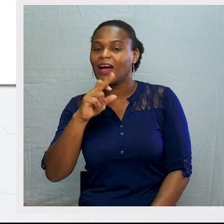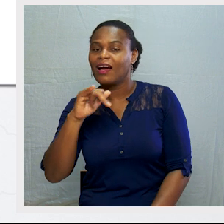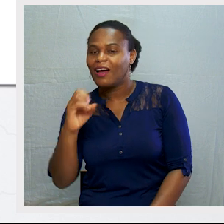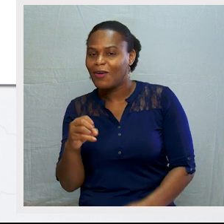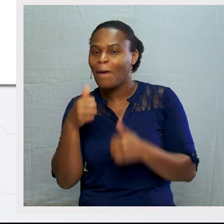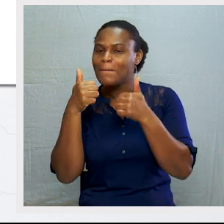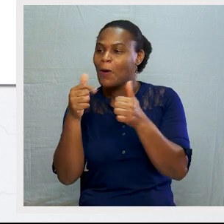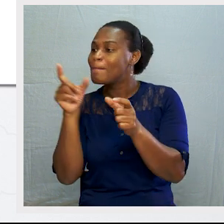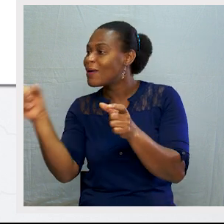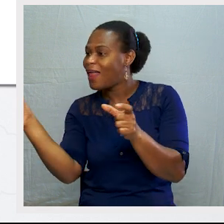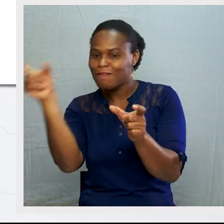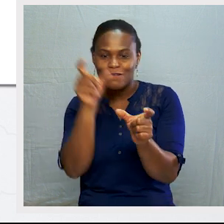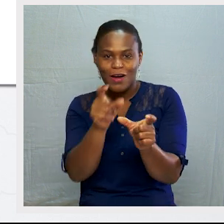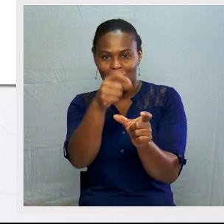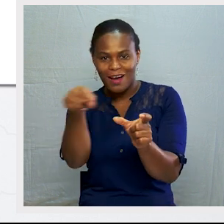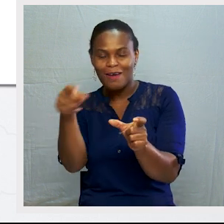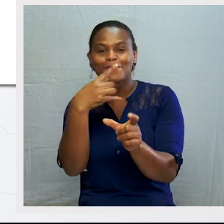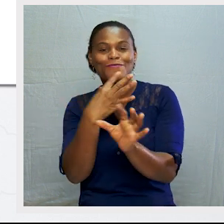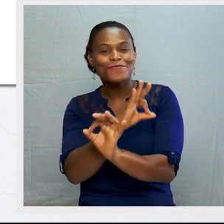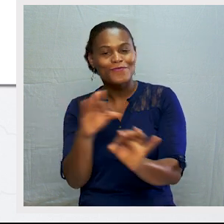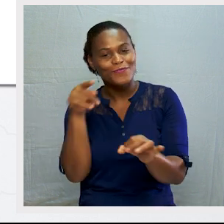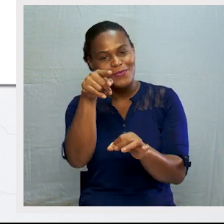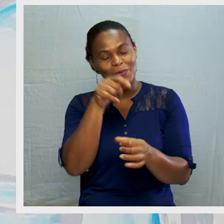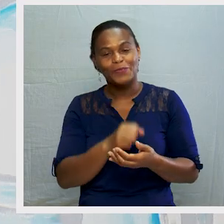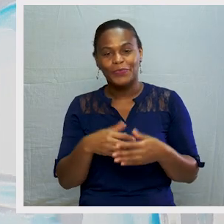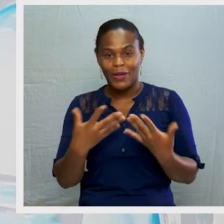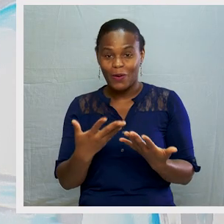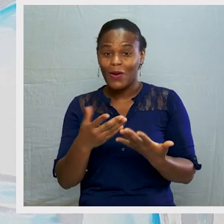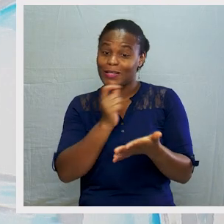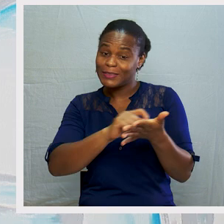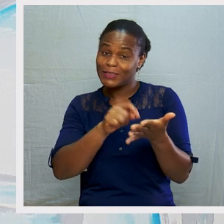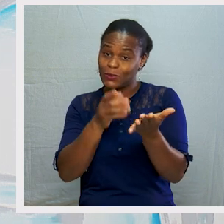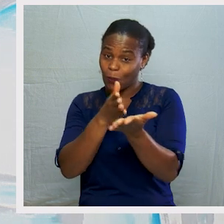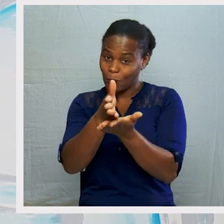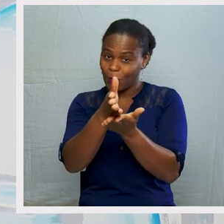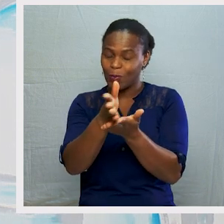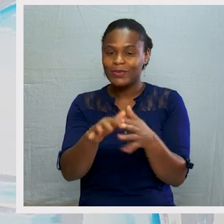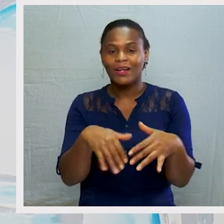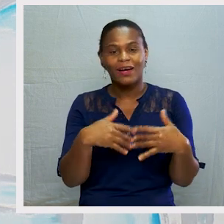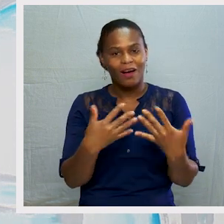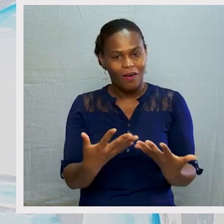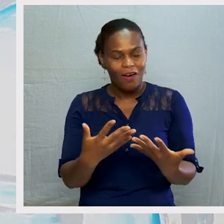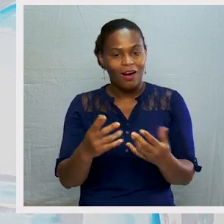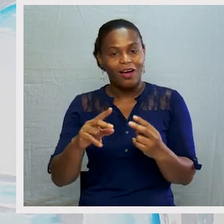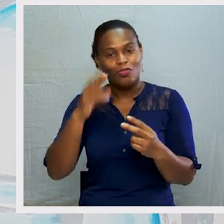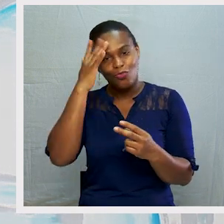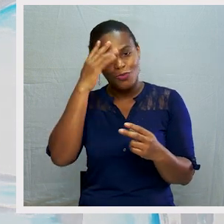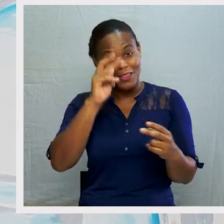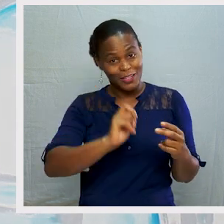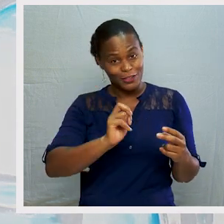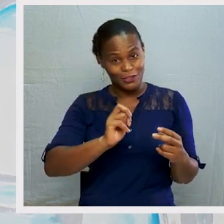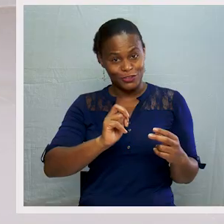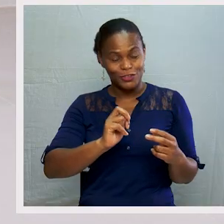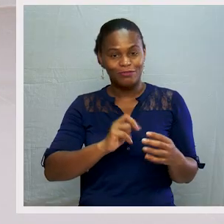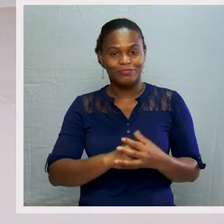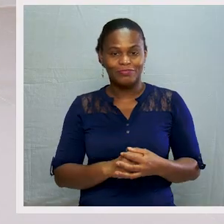bem, meninos. Vocês são excelentes. Vamos agora dar continuidade ao exercício. Vamos passar para o exercício número